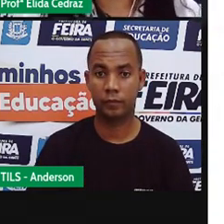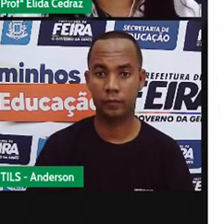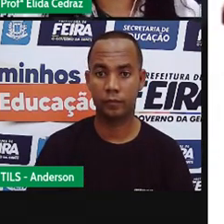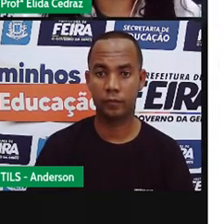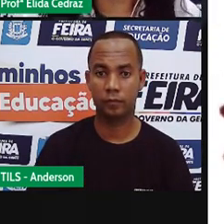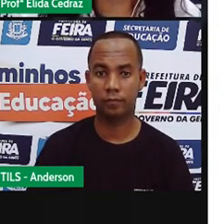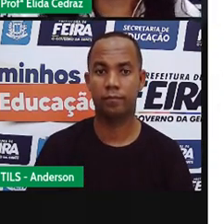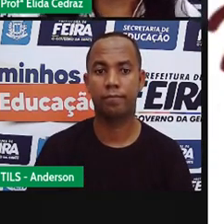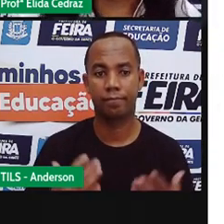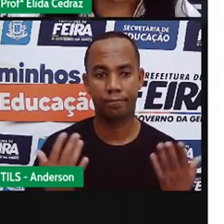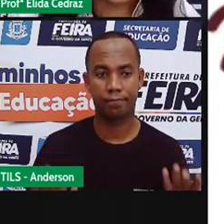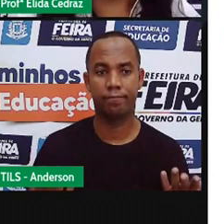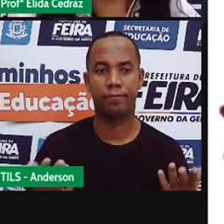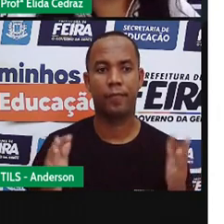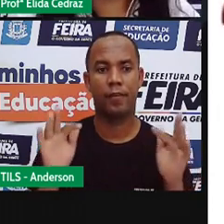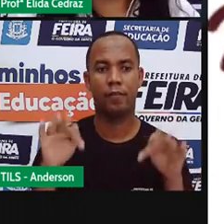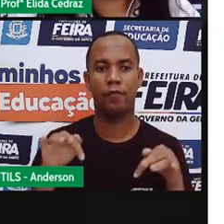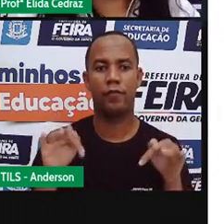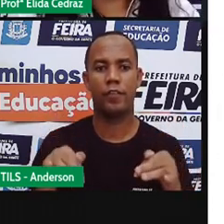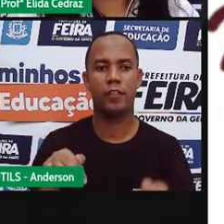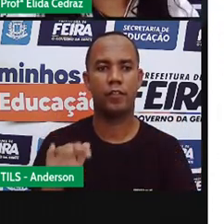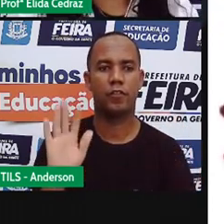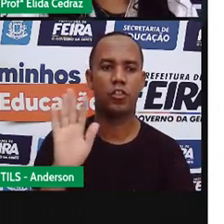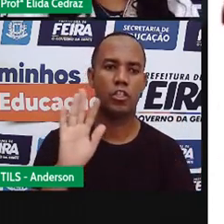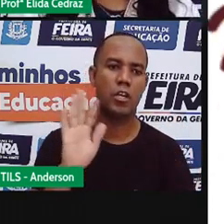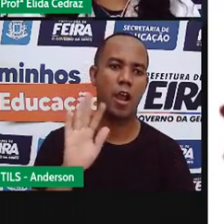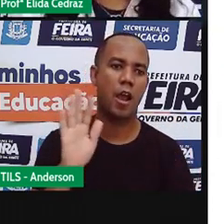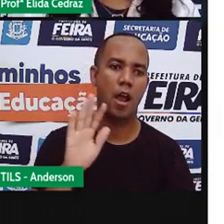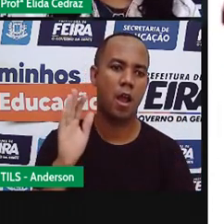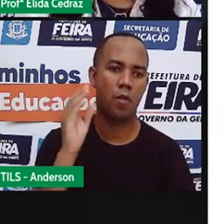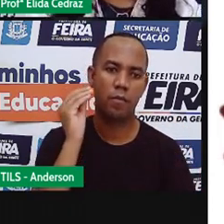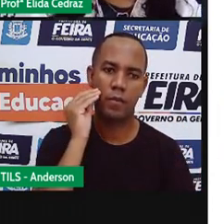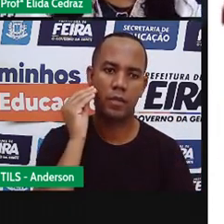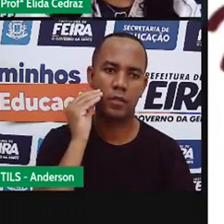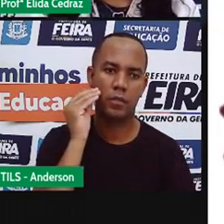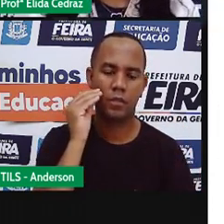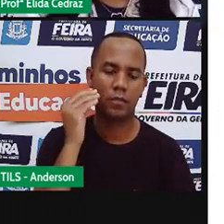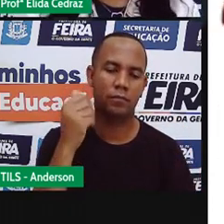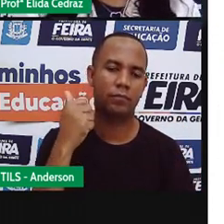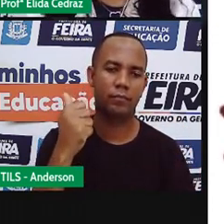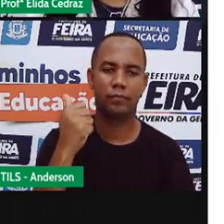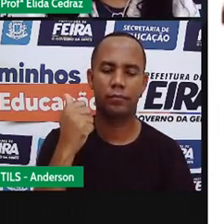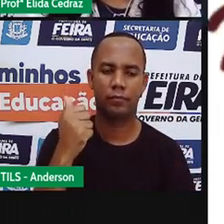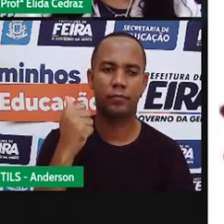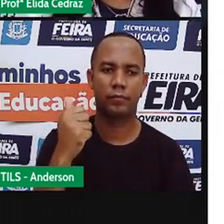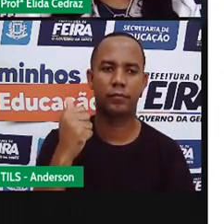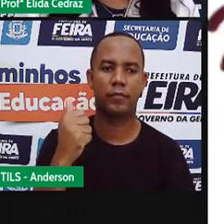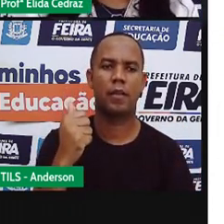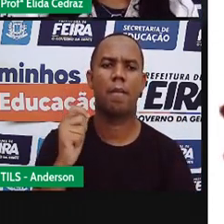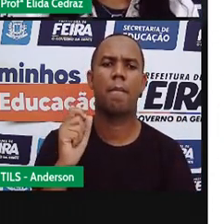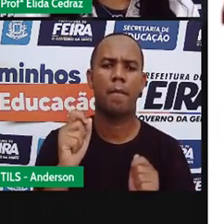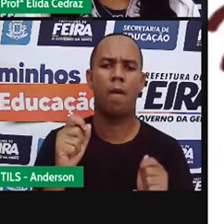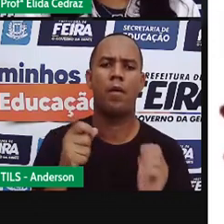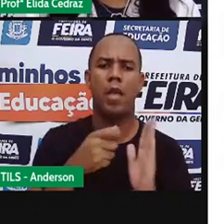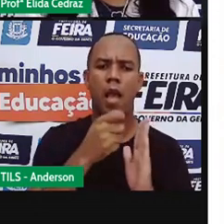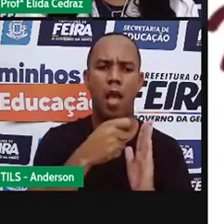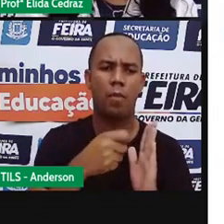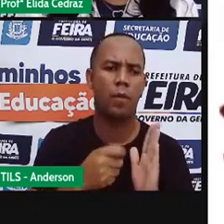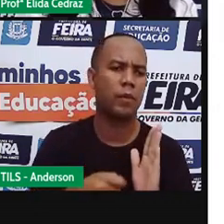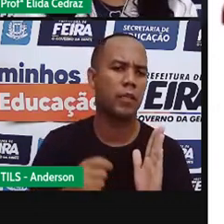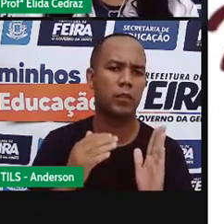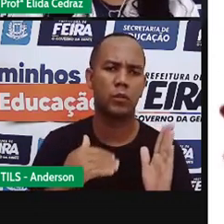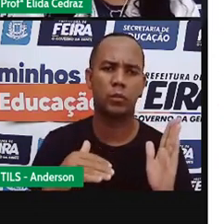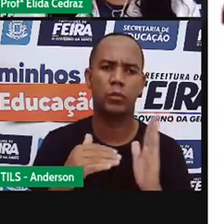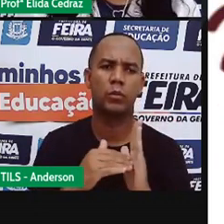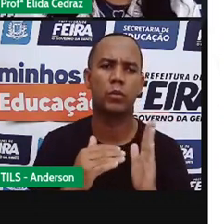E assim, meus amores, a dúvida que vocês tiverem, vocês retornam na aula, anota as regrinhas, pega o